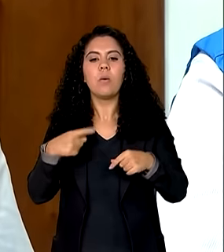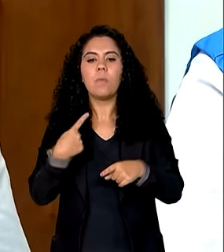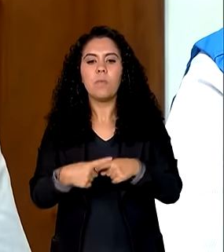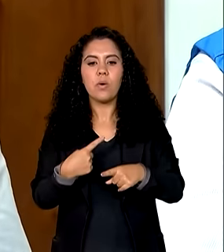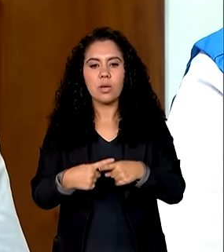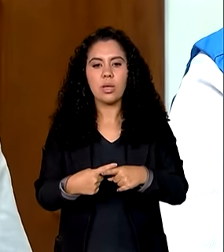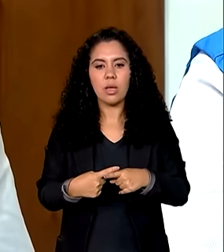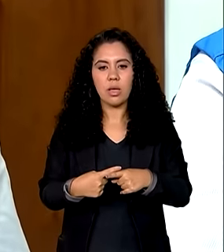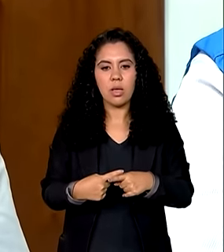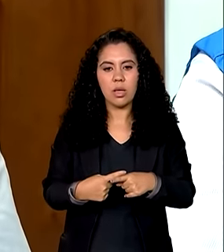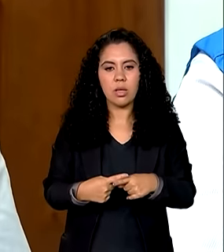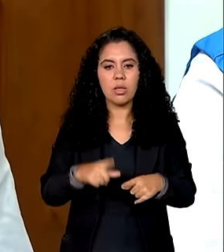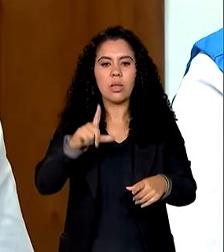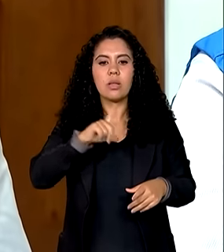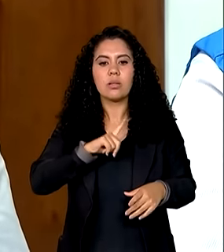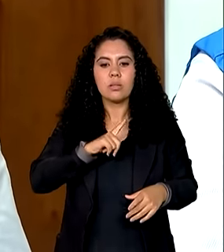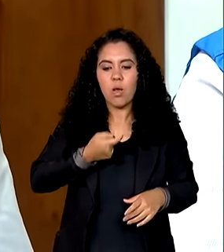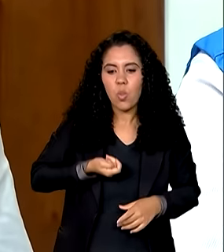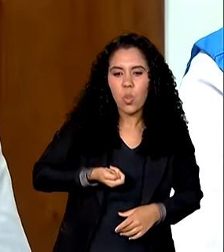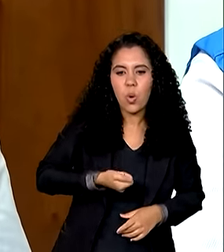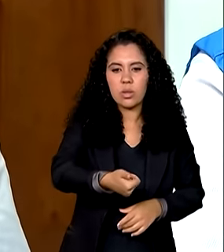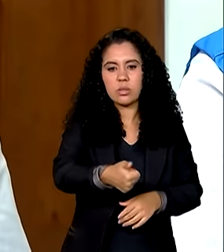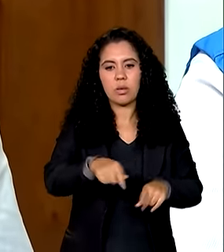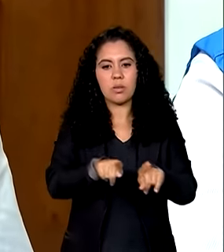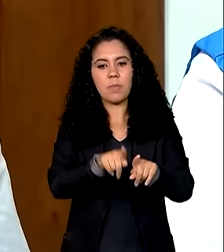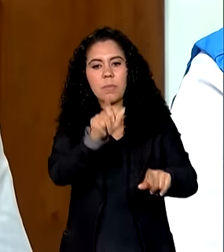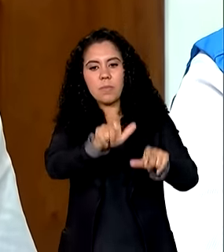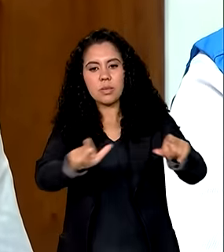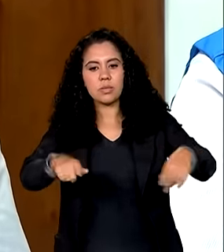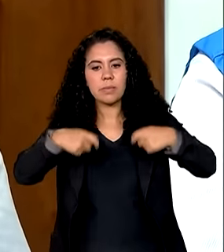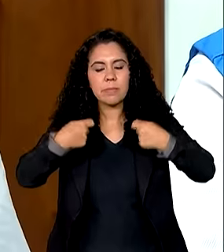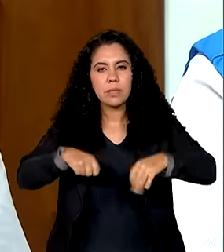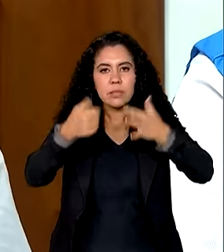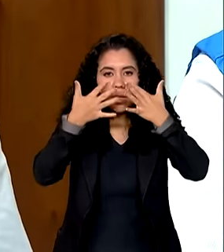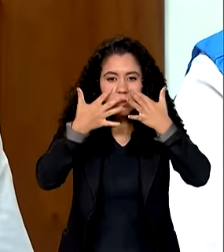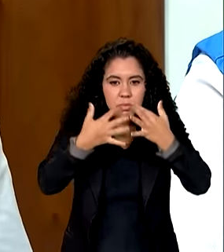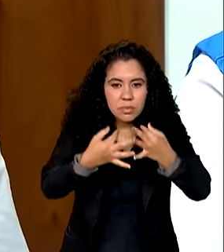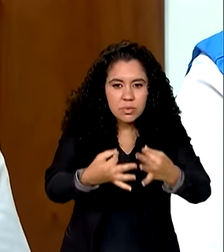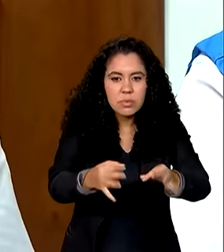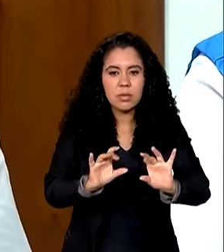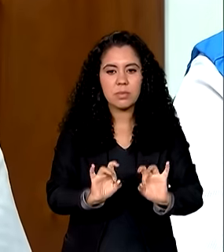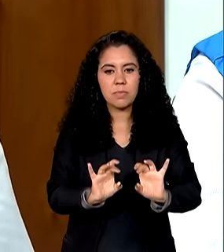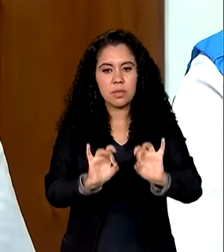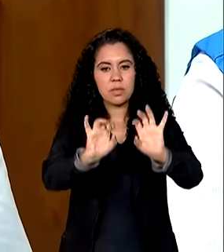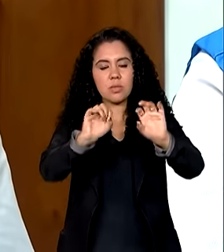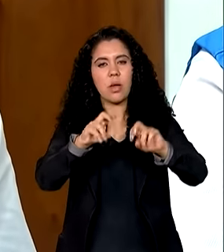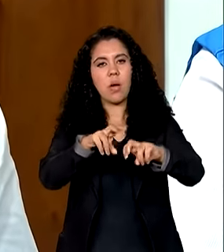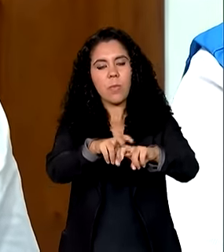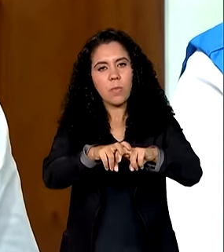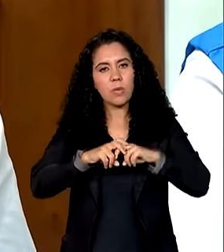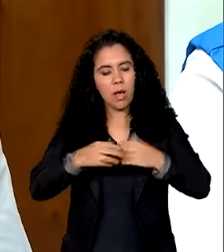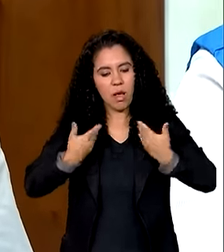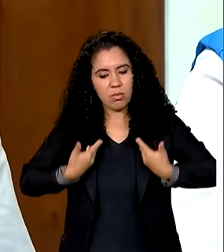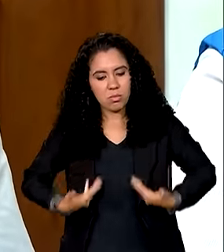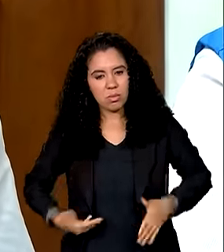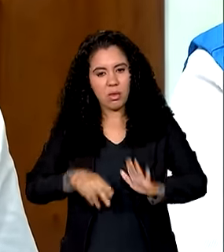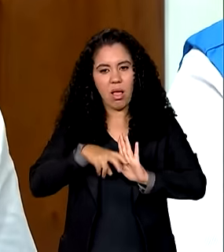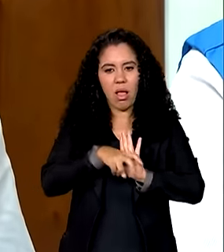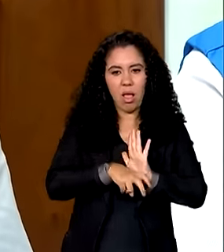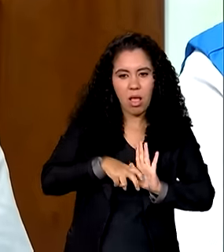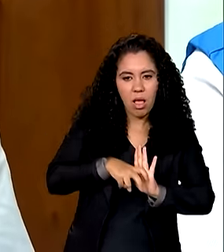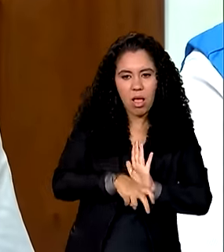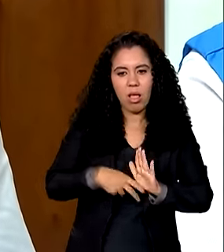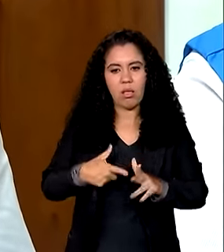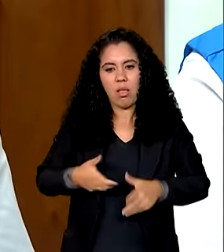inclusive não funciona doações pessoas que estão precisando de cuidados especiais por conta da sua condição cadeira de roda